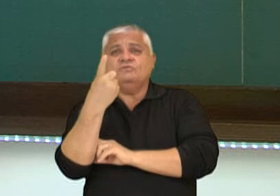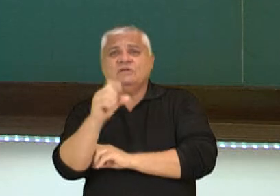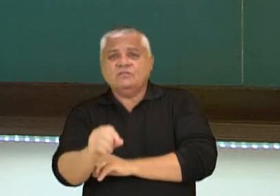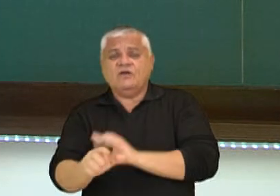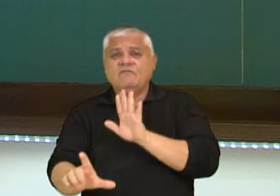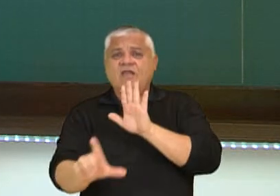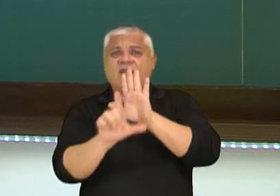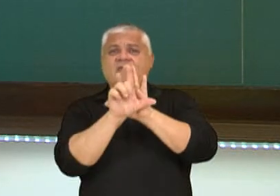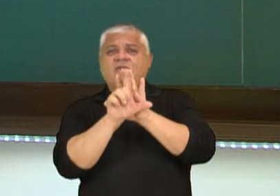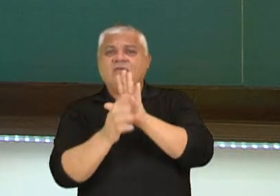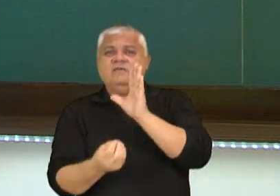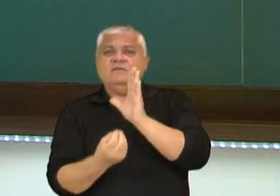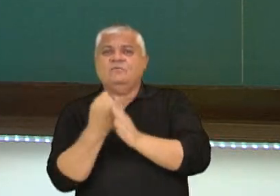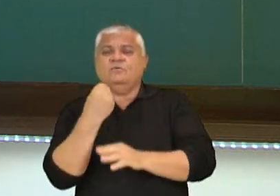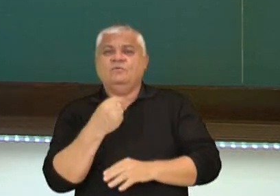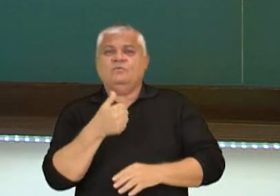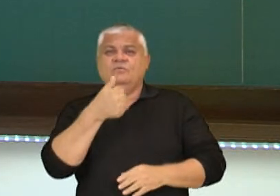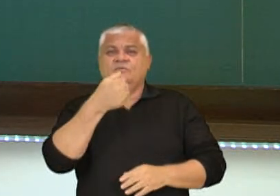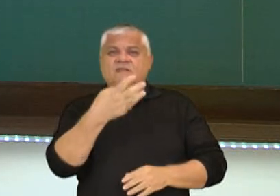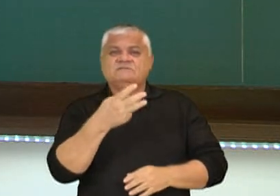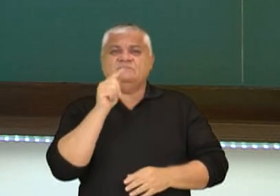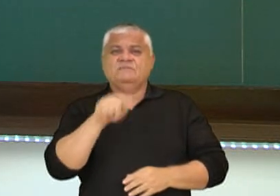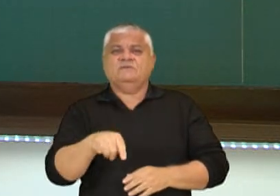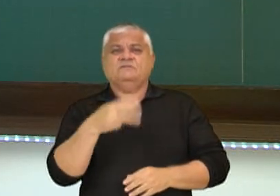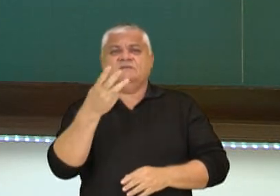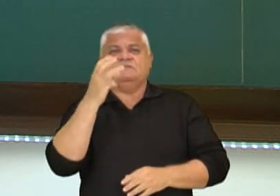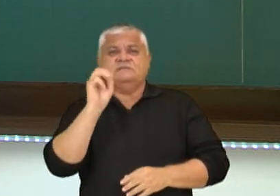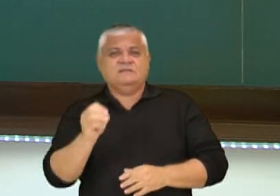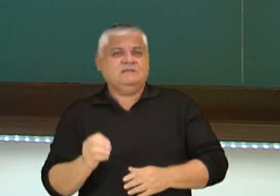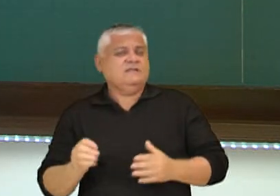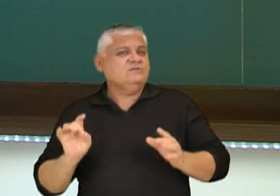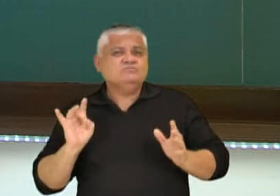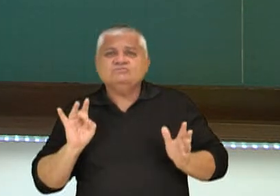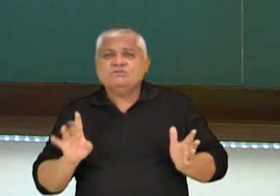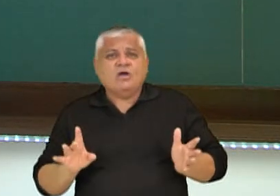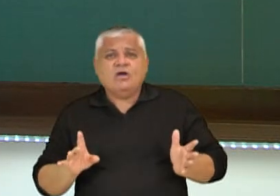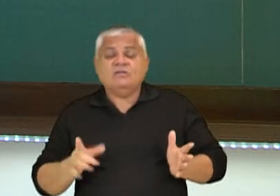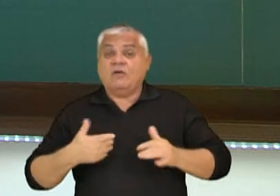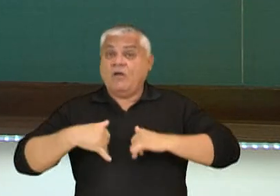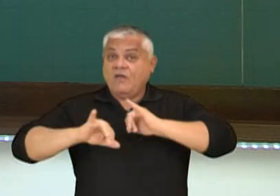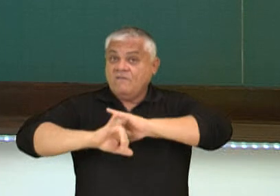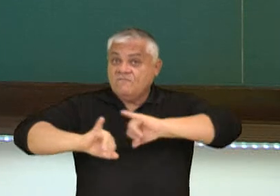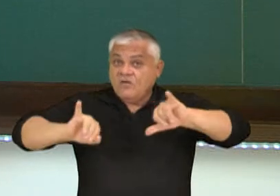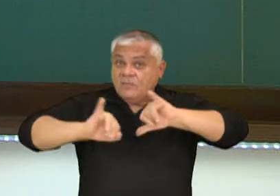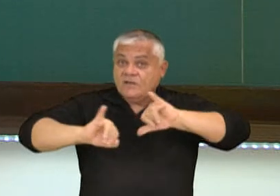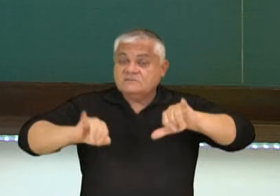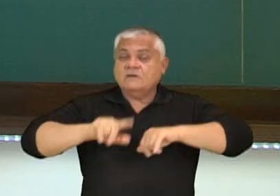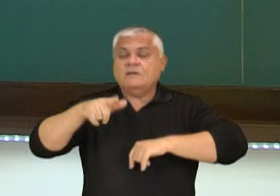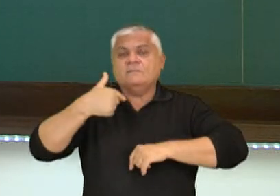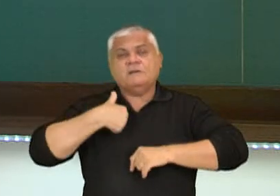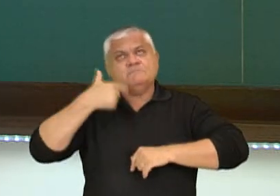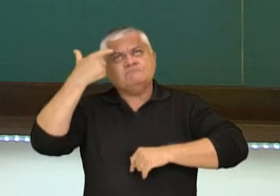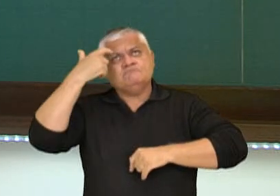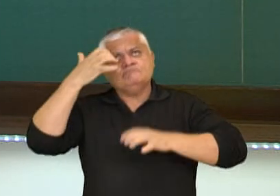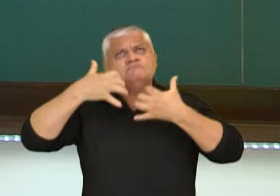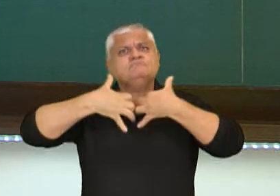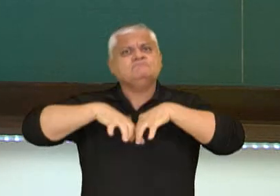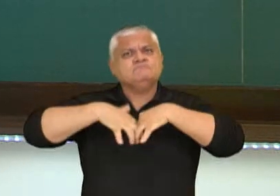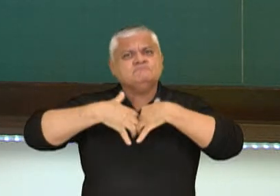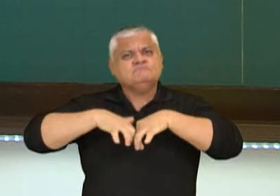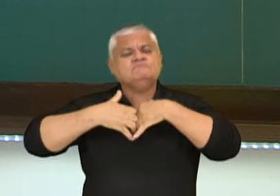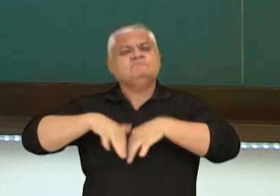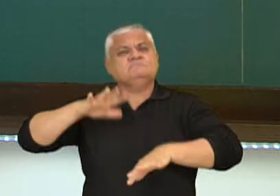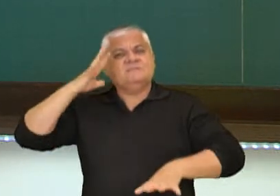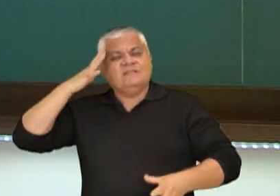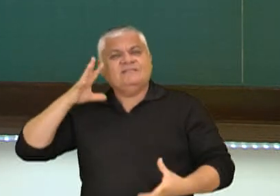13.830. Pode perceber que aqui, as informações são para fazer a gente entender